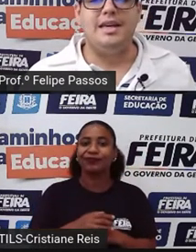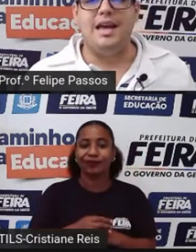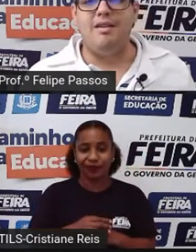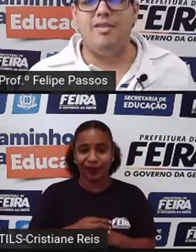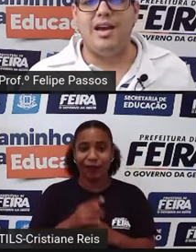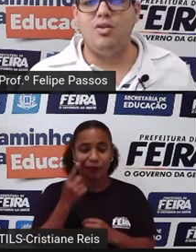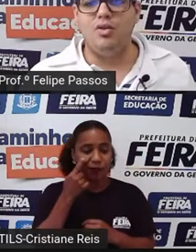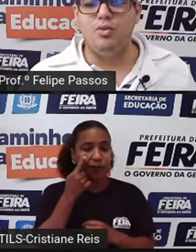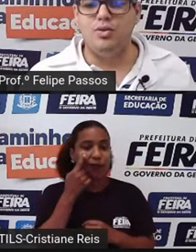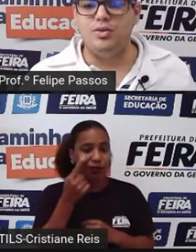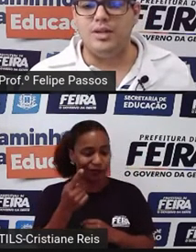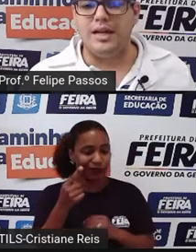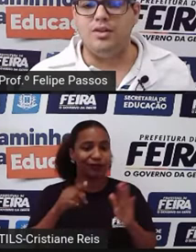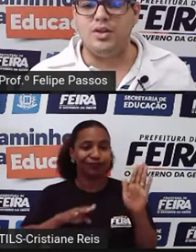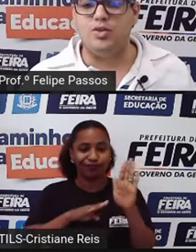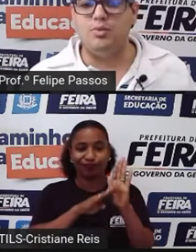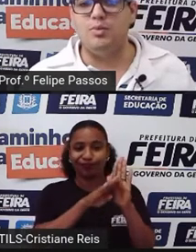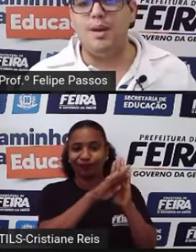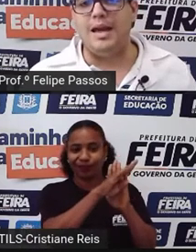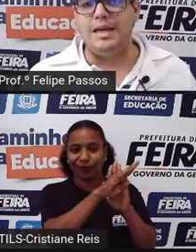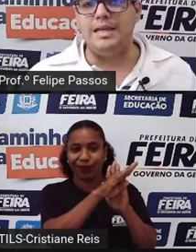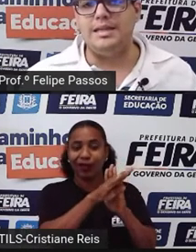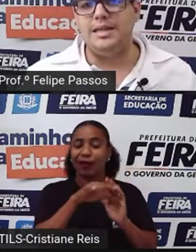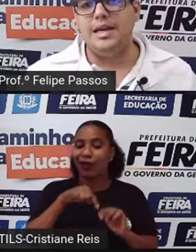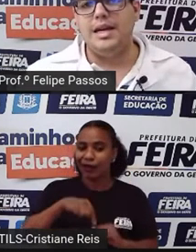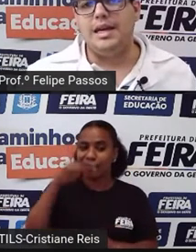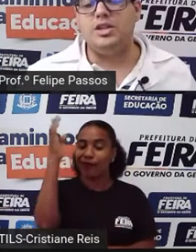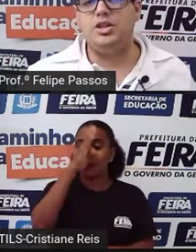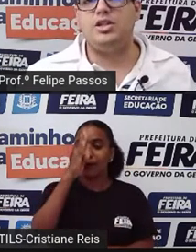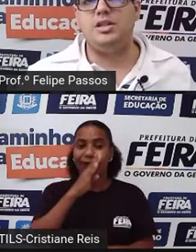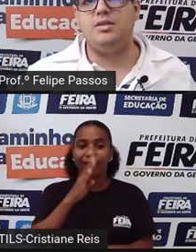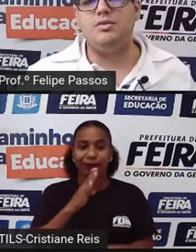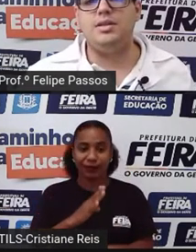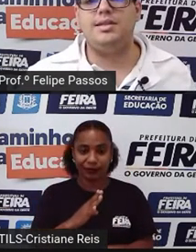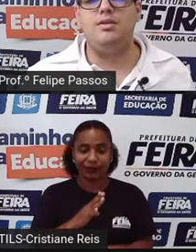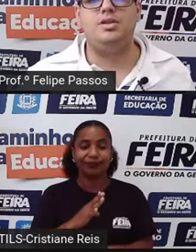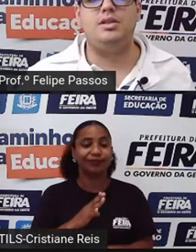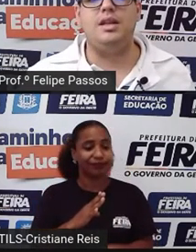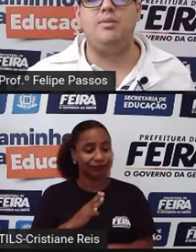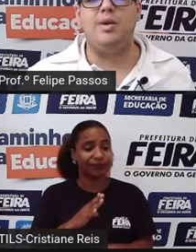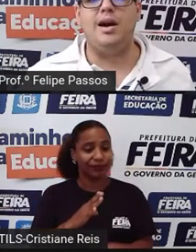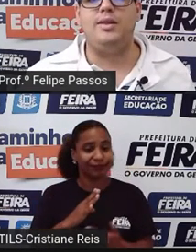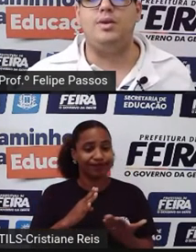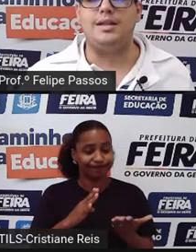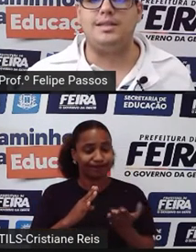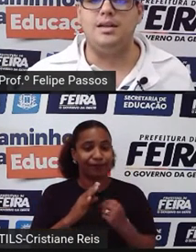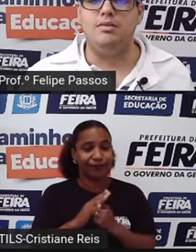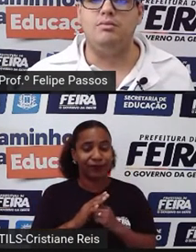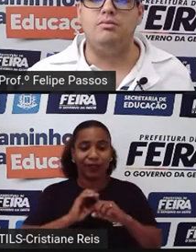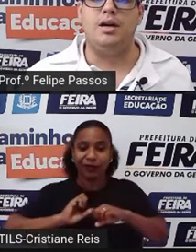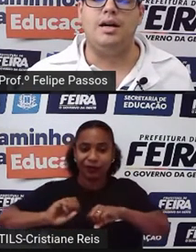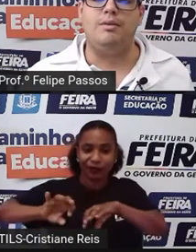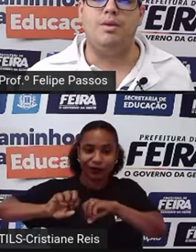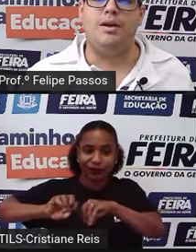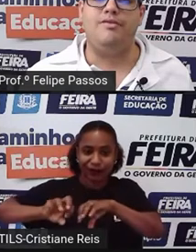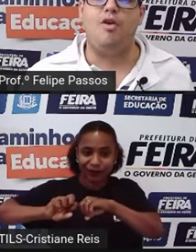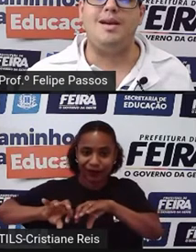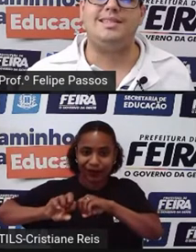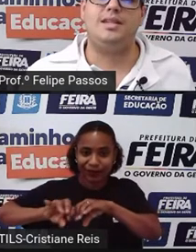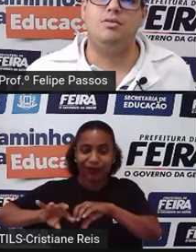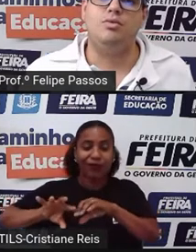que é vergonhoso, né? Nós somos um país que a gente tinha condição de ter uma educação, uma